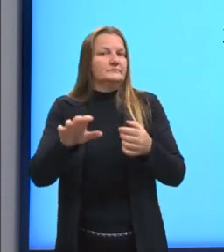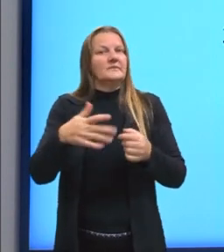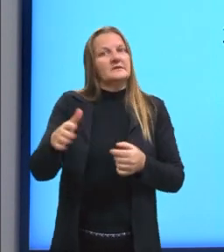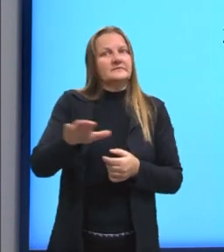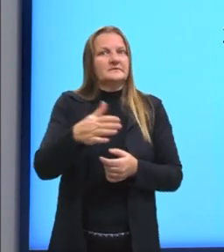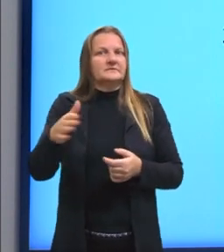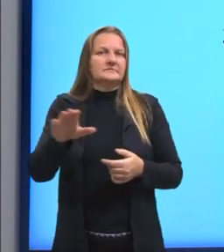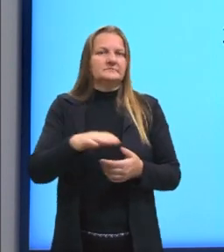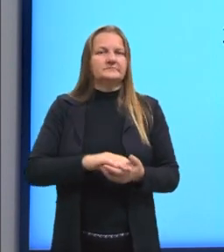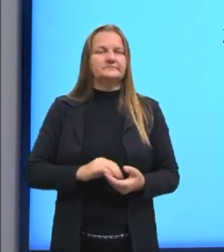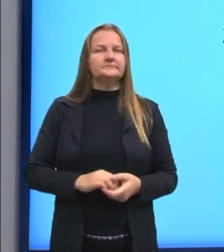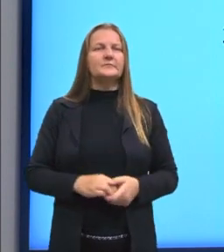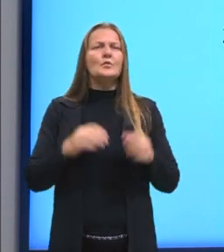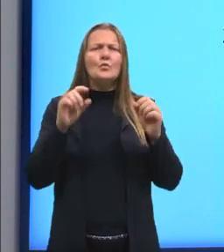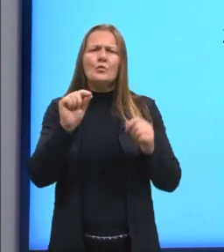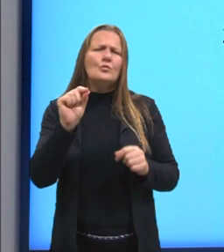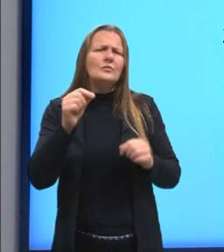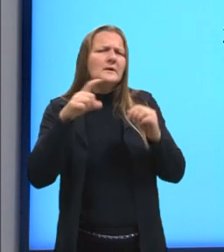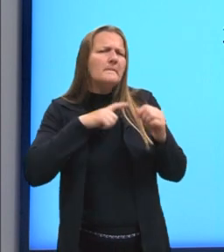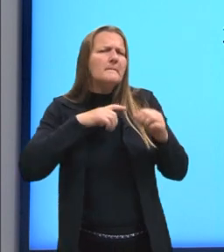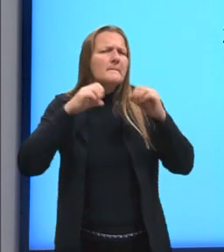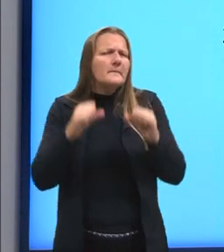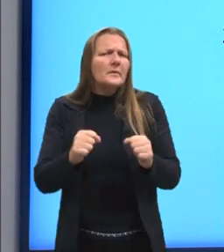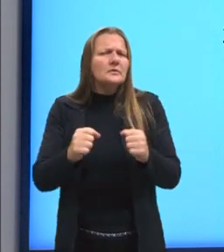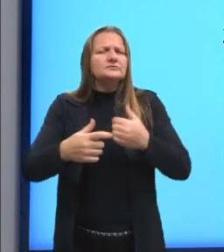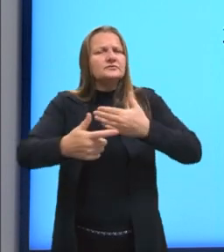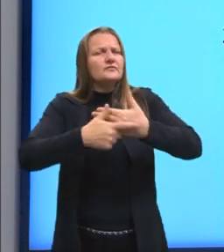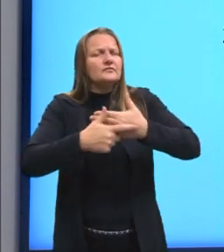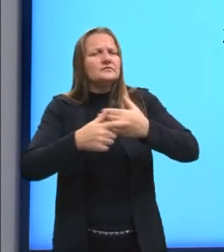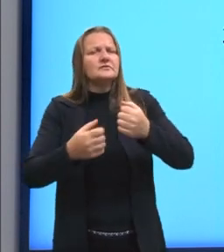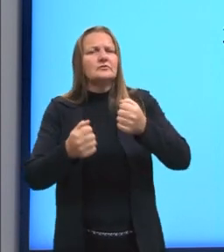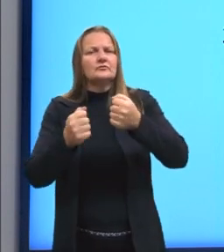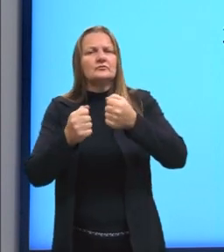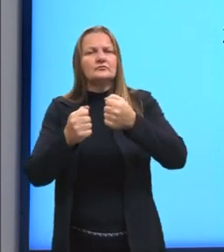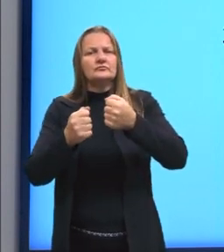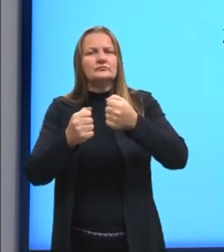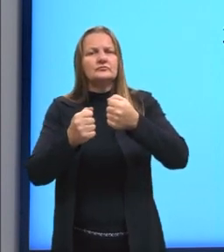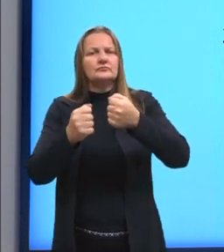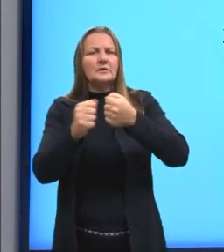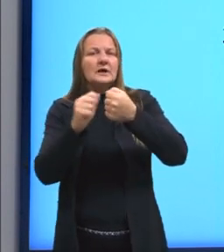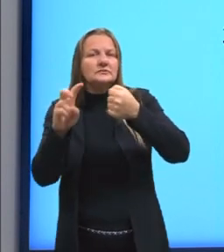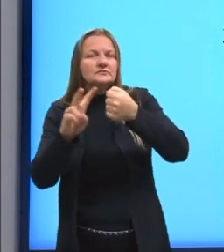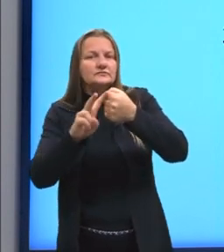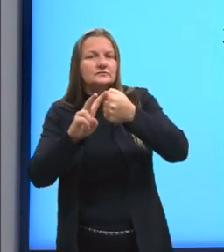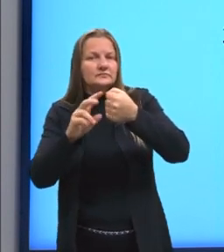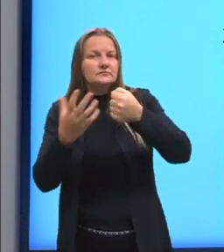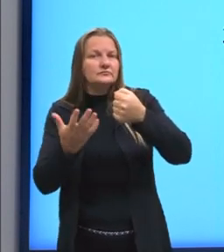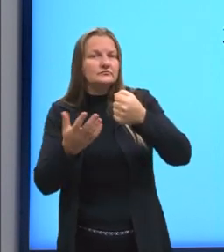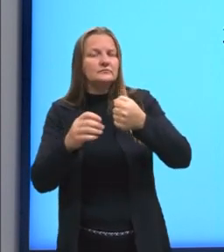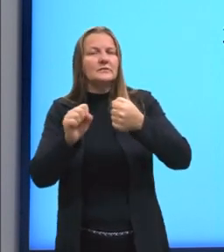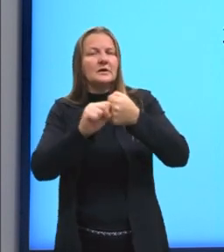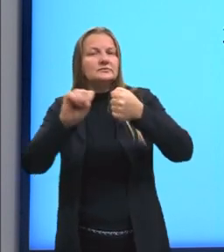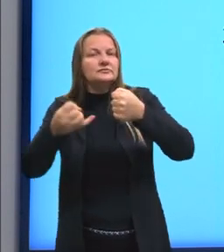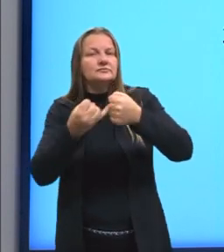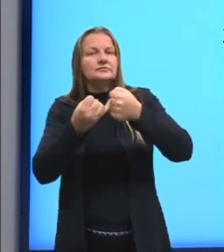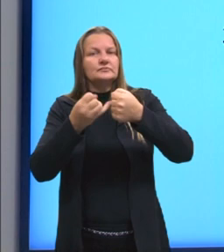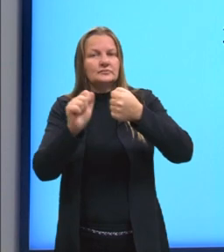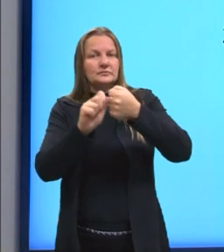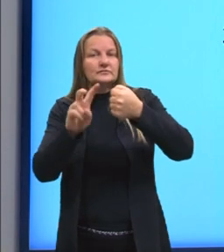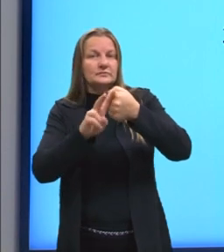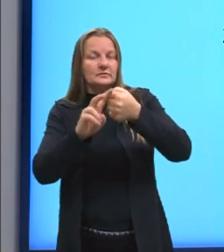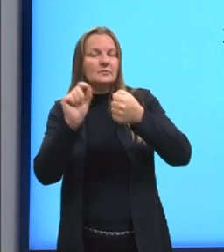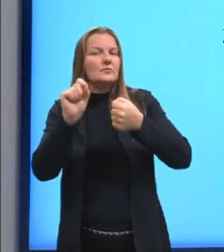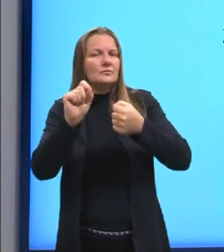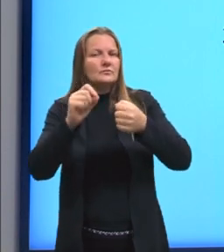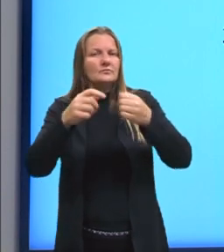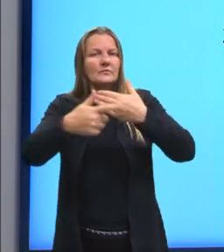O que a gente pode ter ali fazendo papéis de adjunta adverbial? O que pode servir como uma adjunta adverbial num